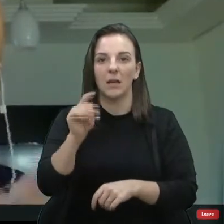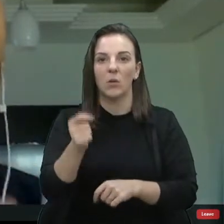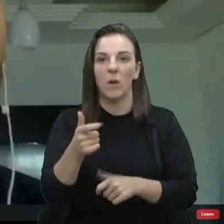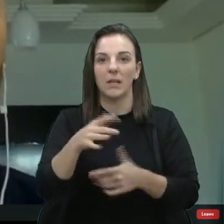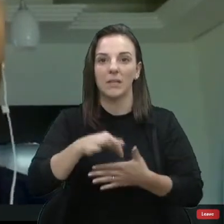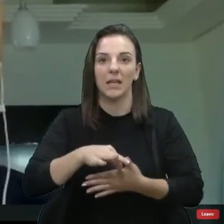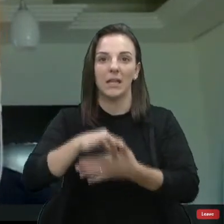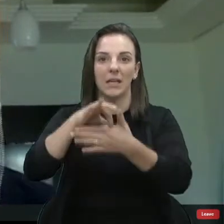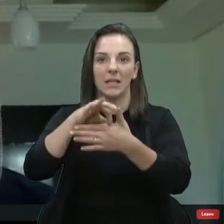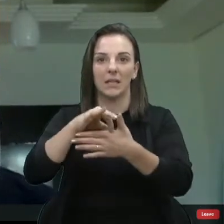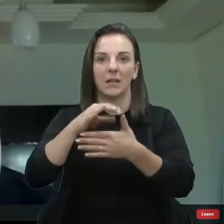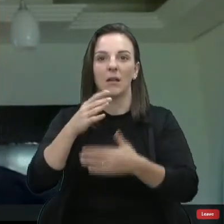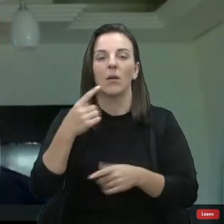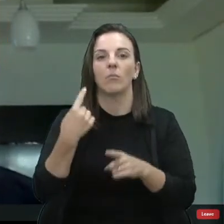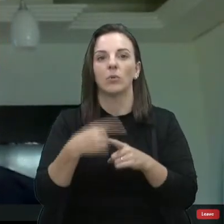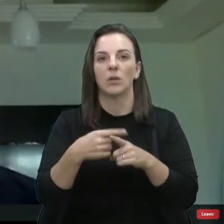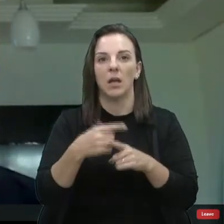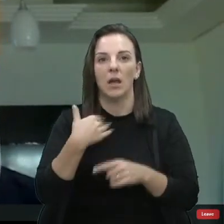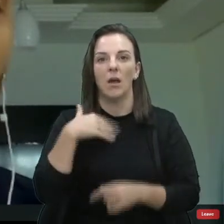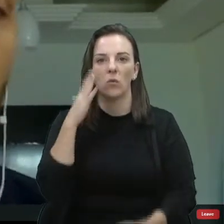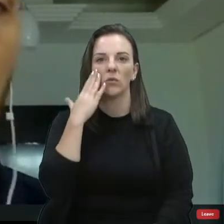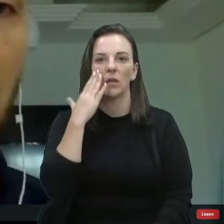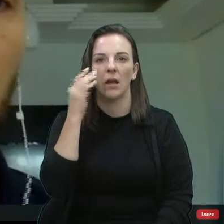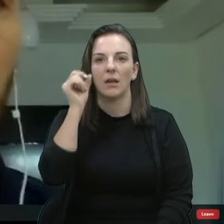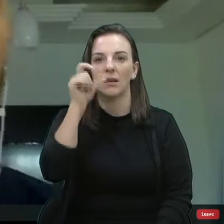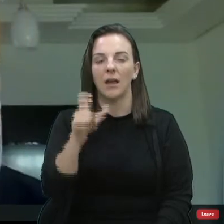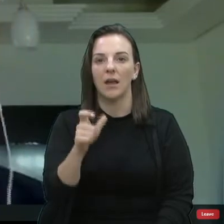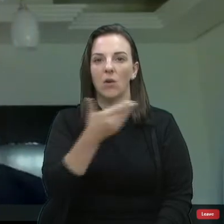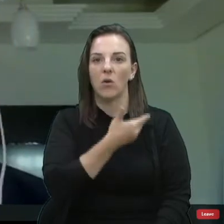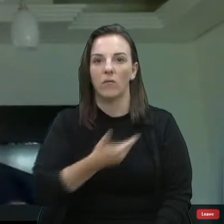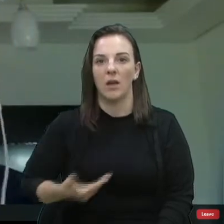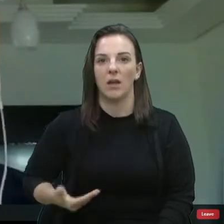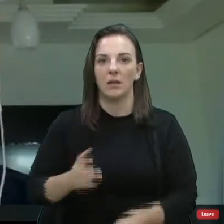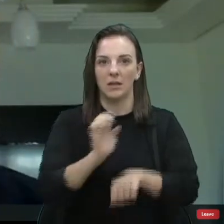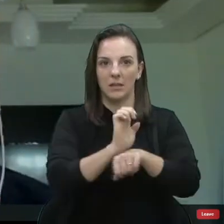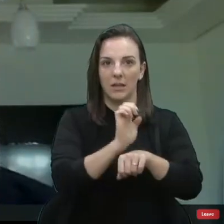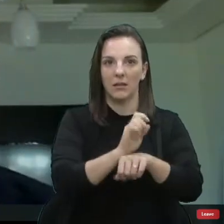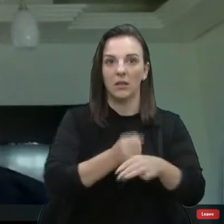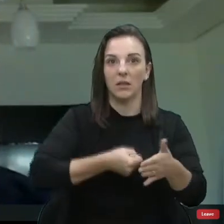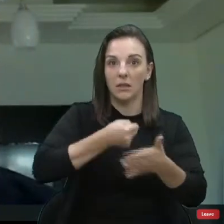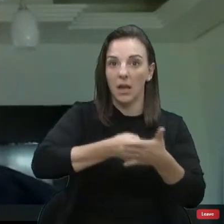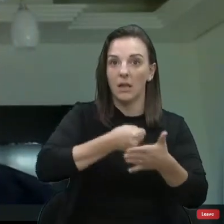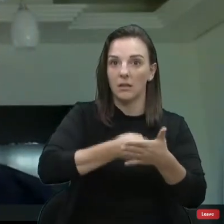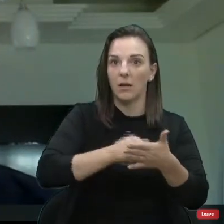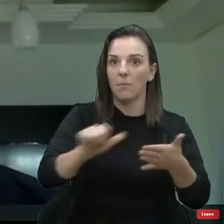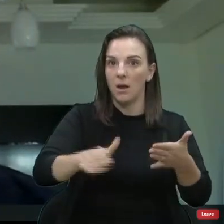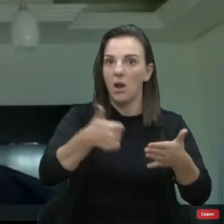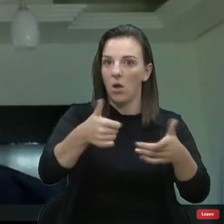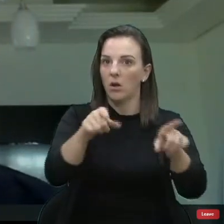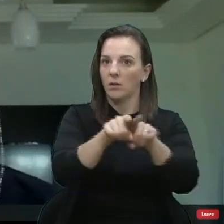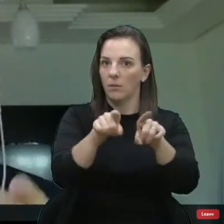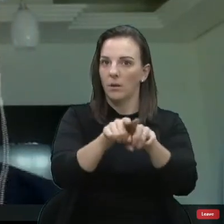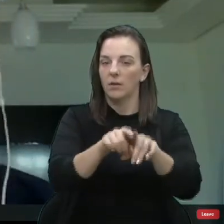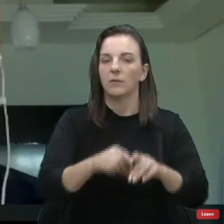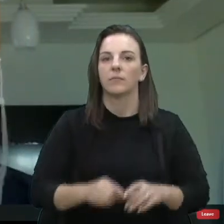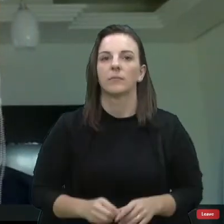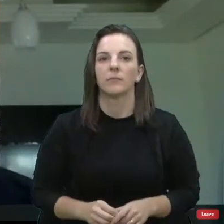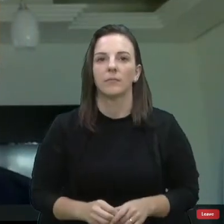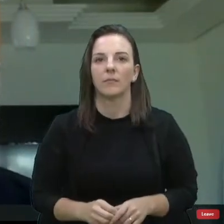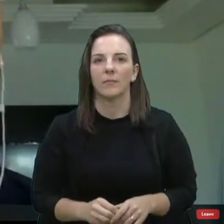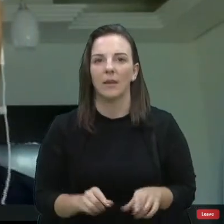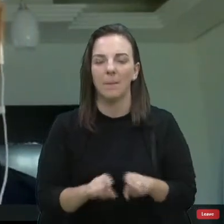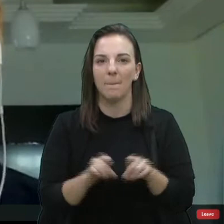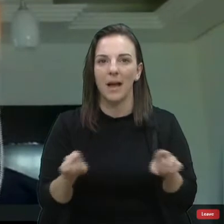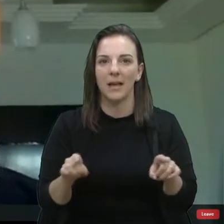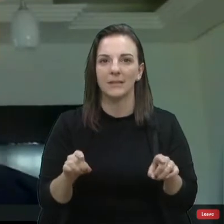certeza que quem governa o estado onde o PT é governado tenta fazer pelo melhor também, né? Mas, assim, quando a gente tem que